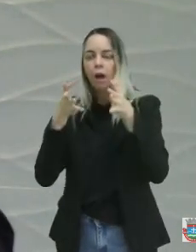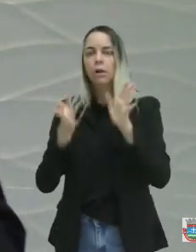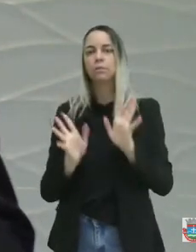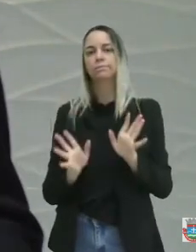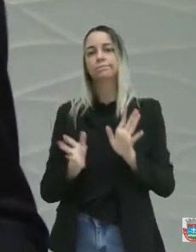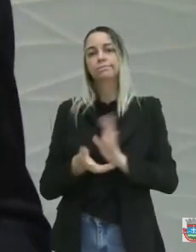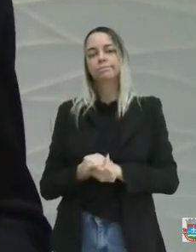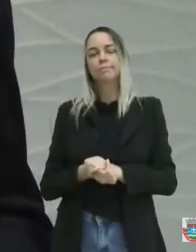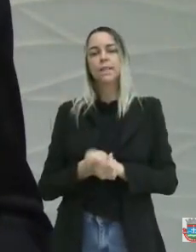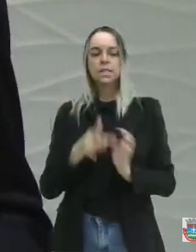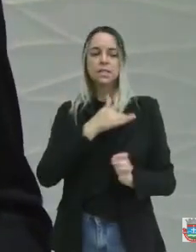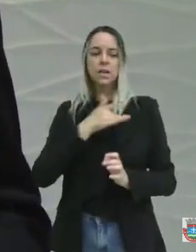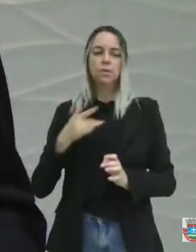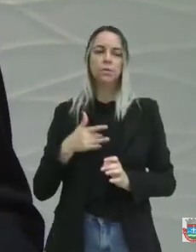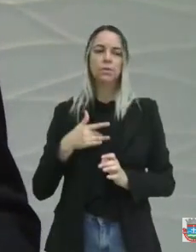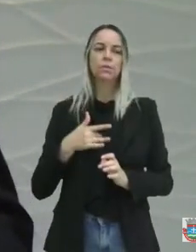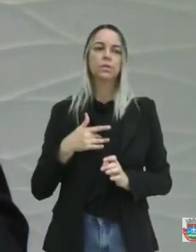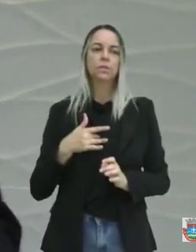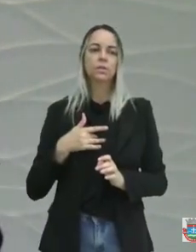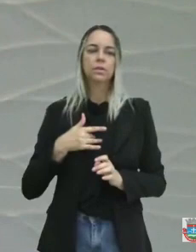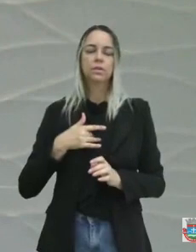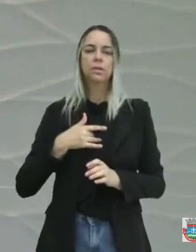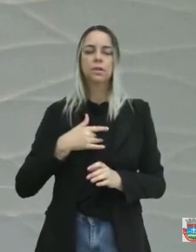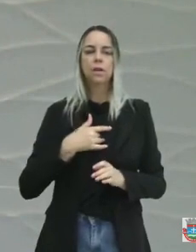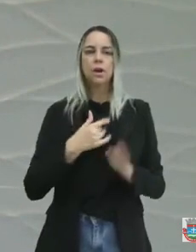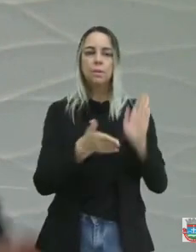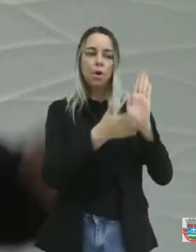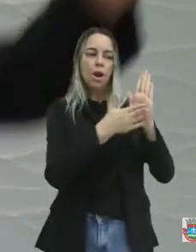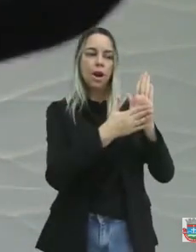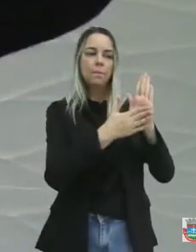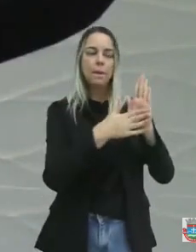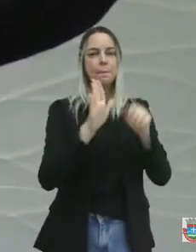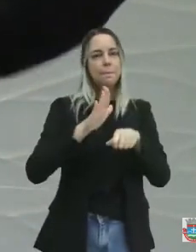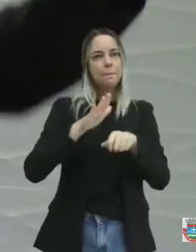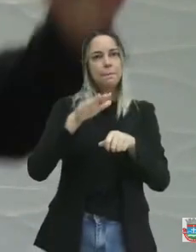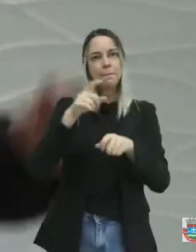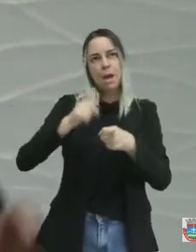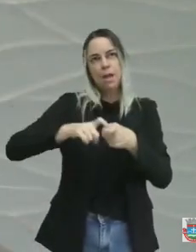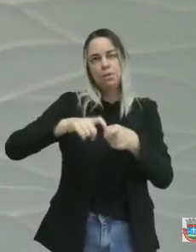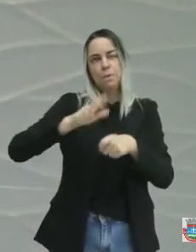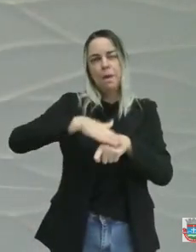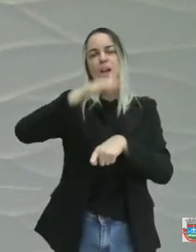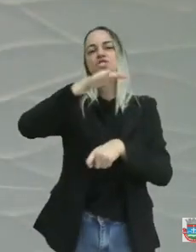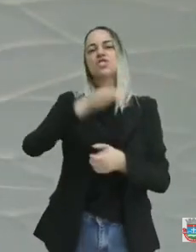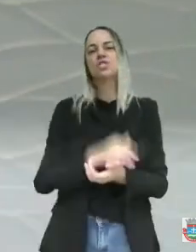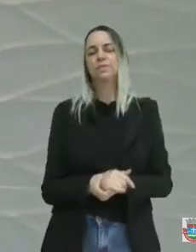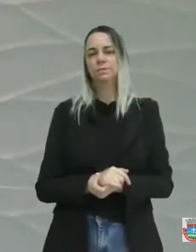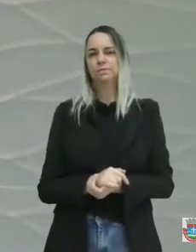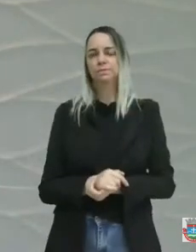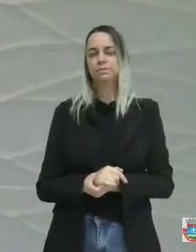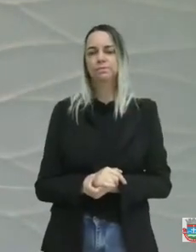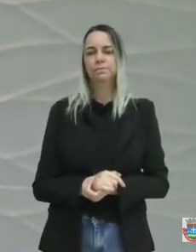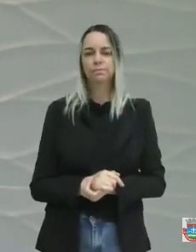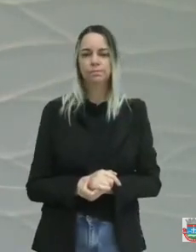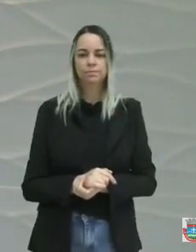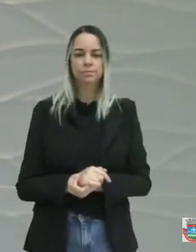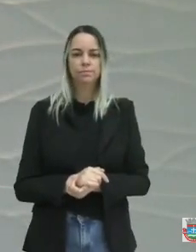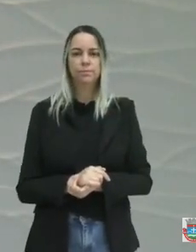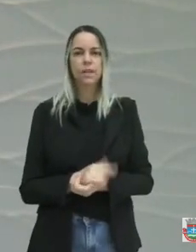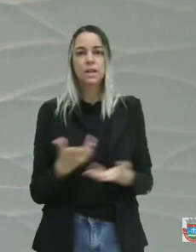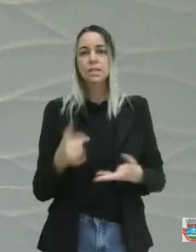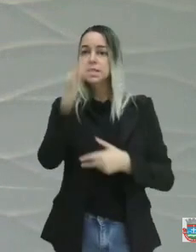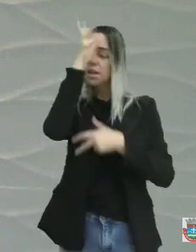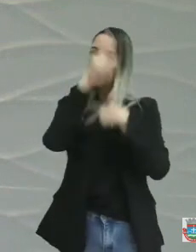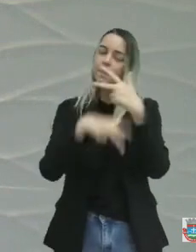saúde que não se inscreveu no programa Mais Médicos. Está lá o Gama sem médico e não foi escrito São Bento do